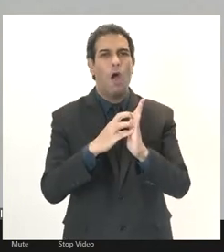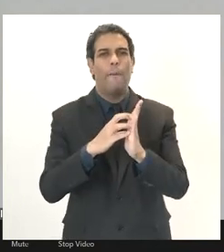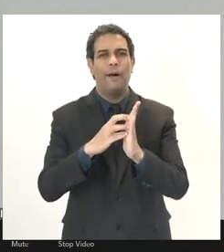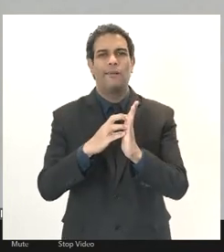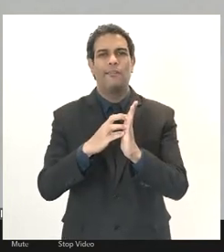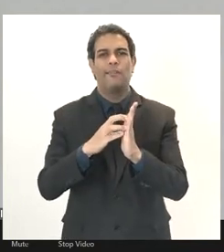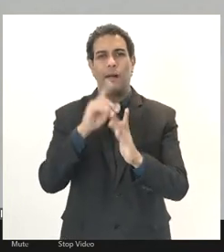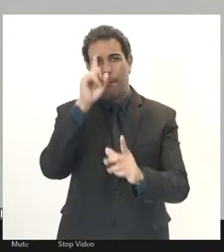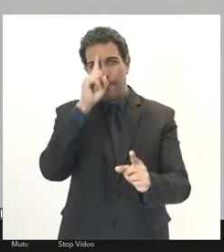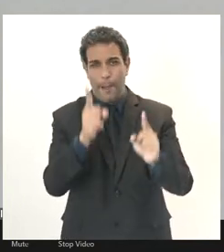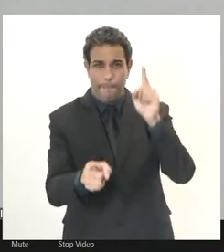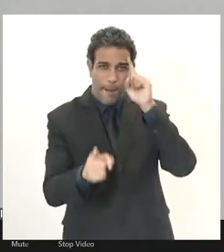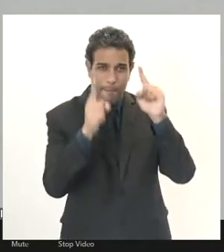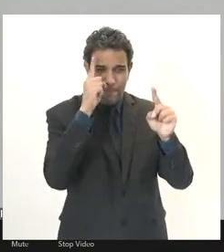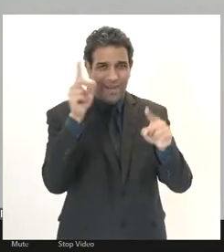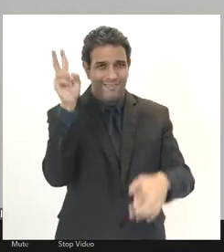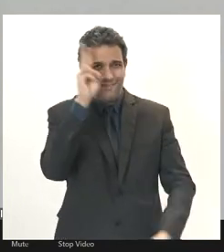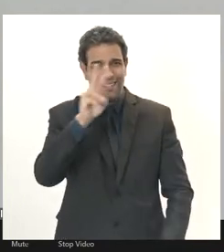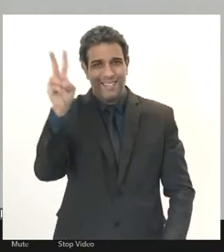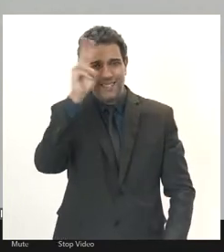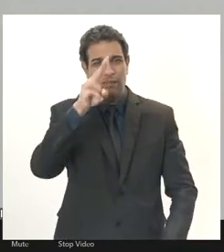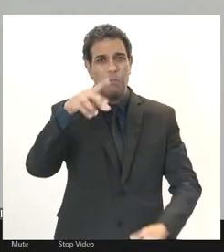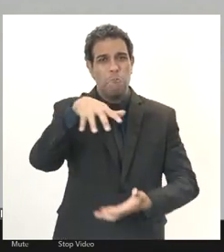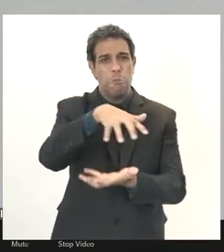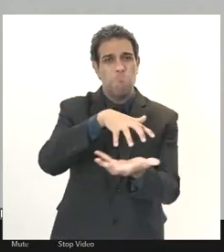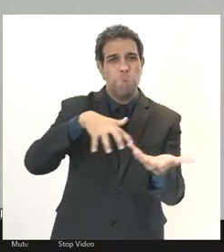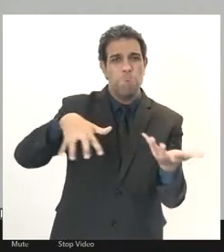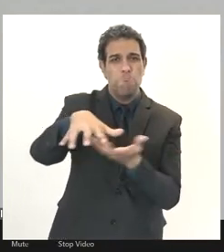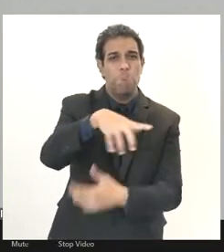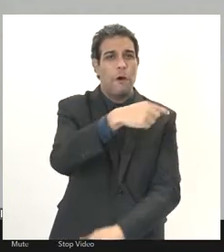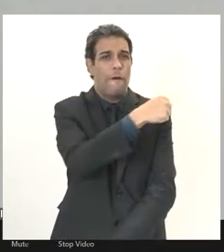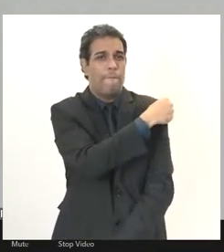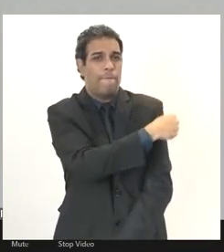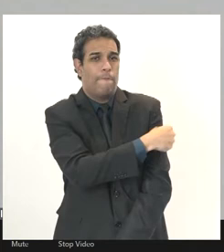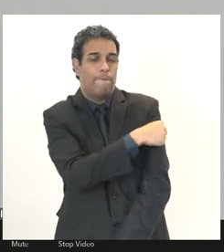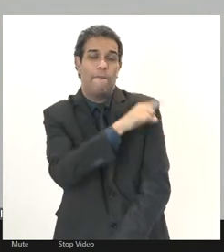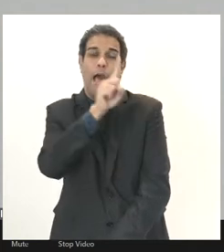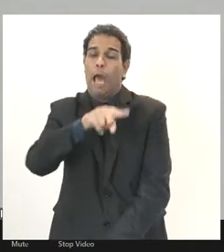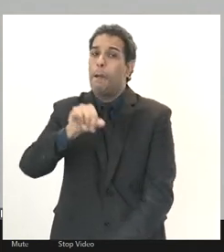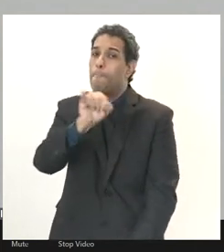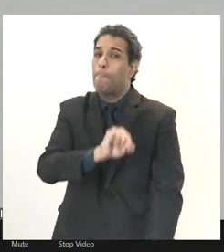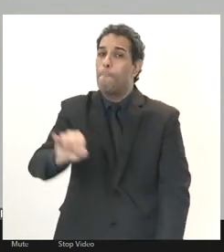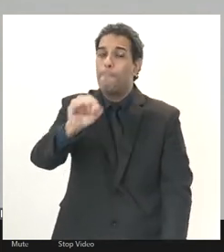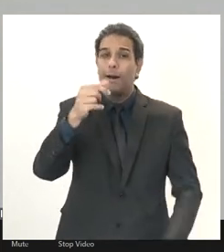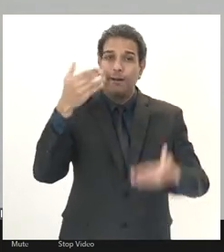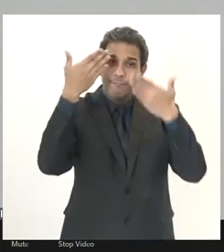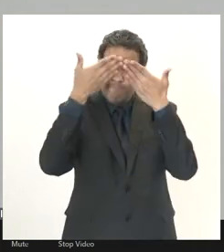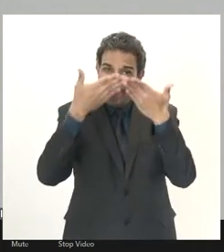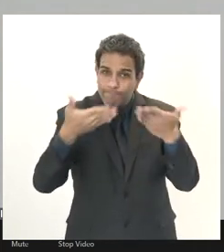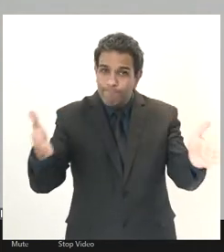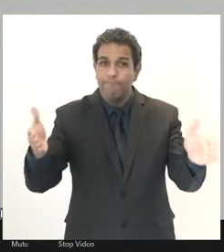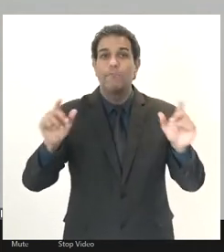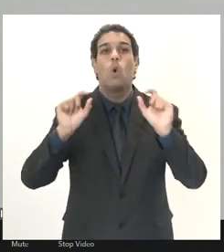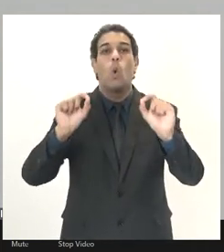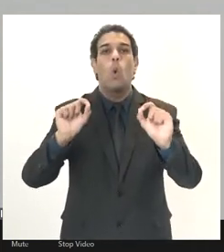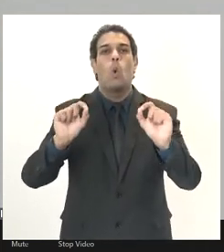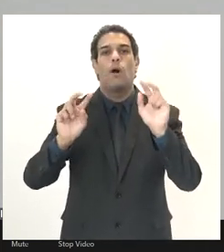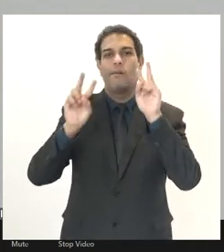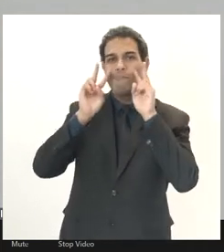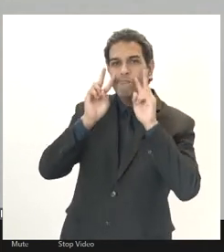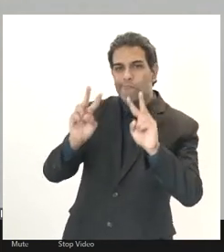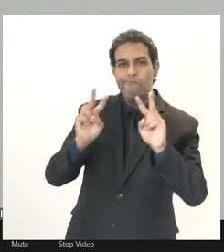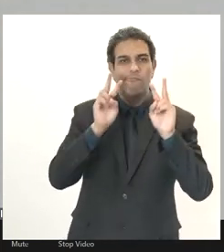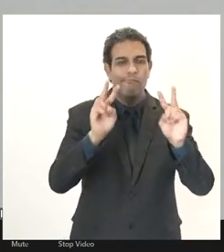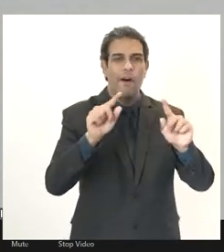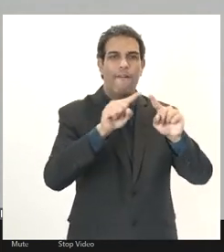no escândalo das vacinas então isso é muito importante é preciso que a gente atente para isso que os servidores